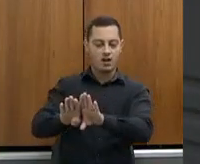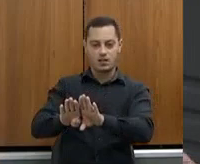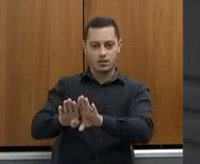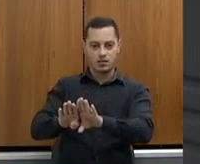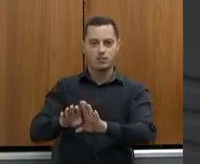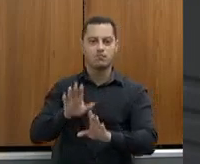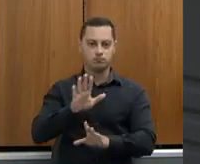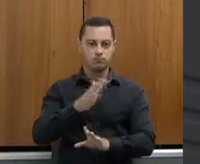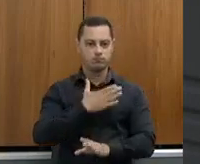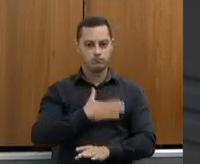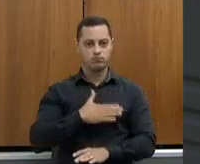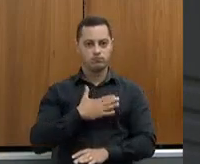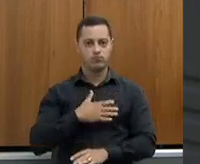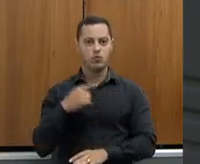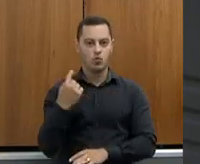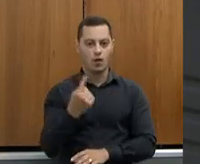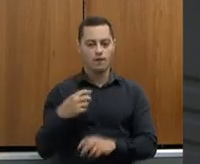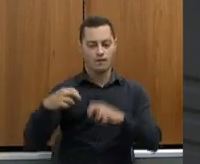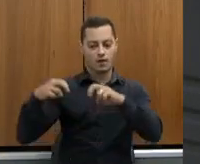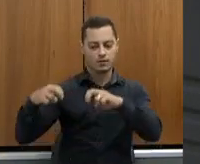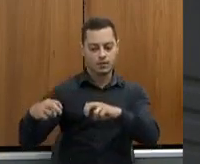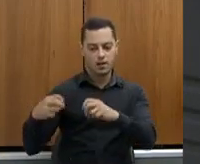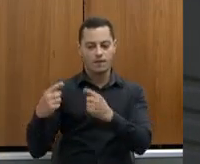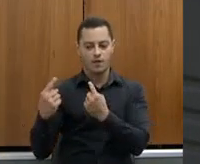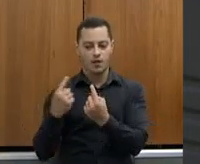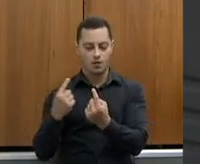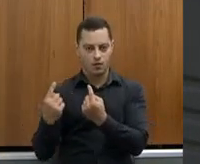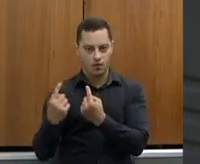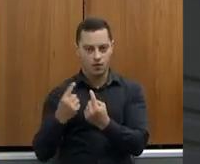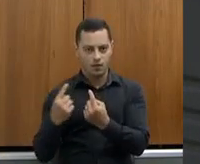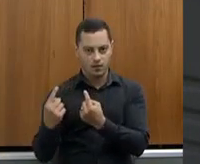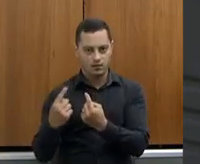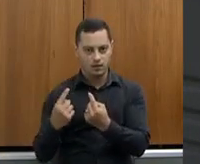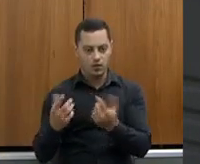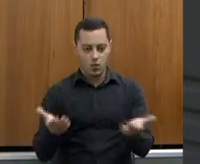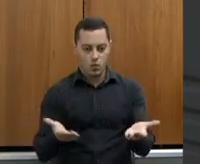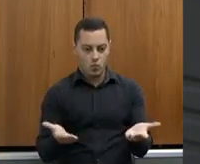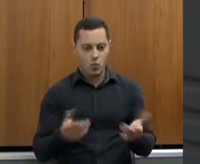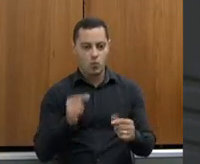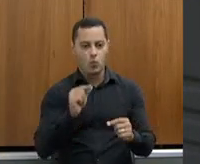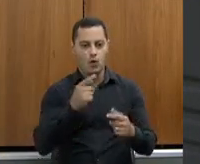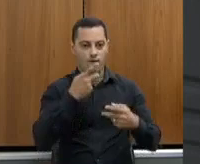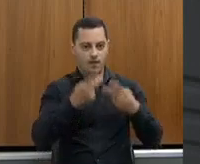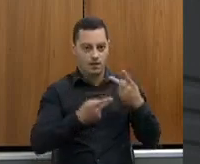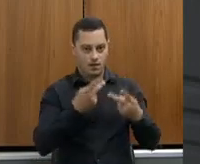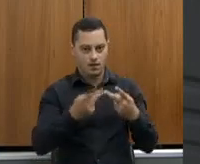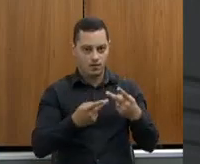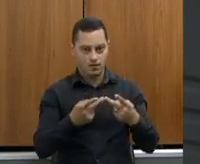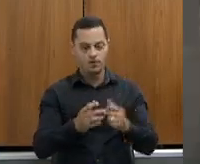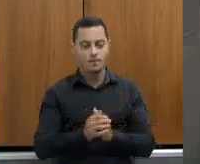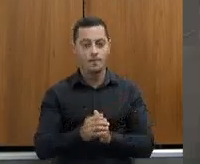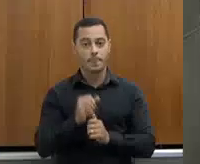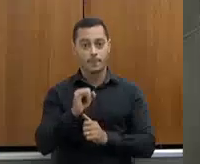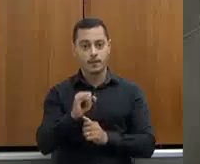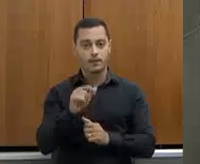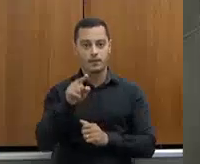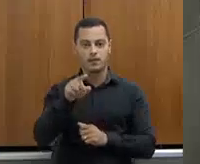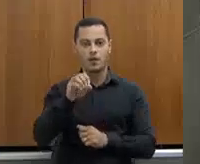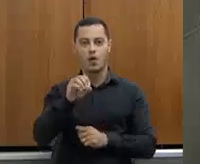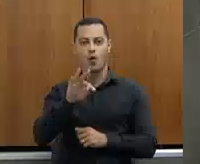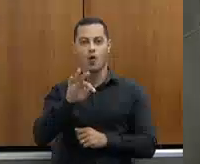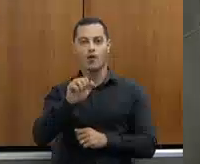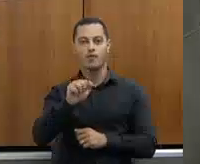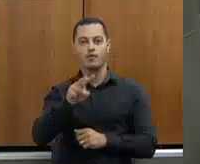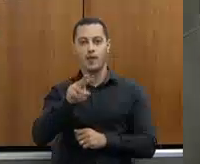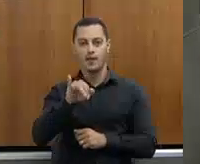isso tudo nós vamos levar em consideração as ponderações aqui, para a gente poder colocar. Se o Otávio puder explanar um pouquinho, se vocês